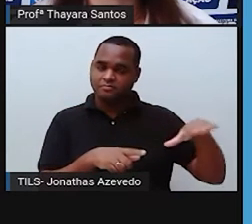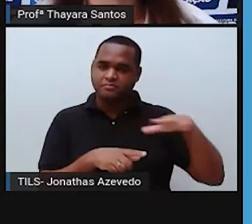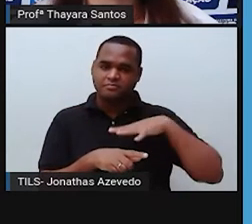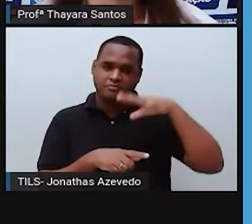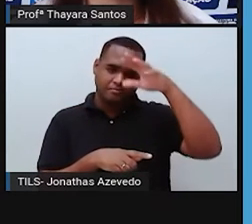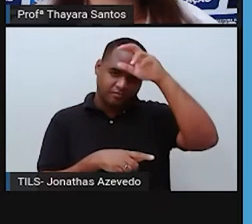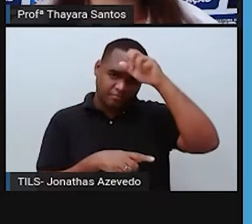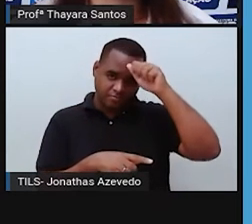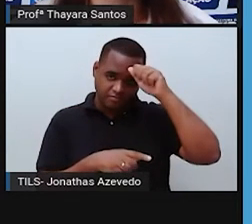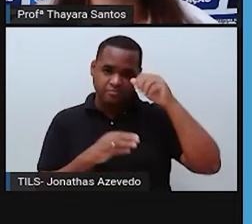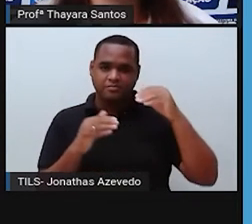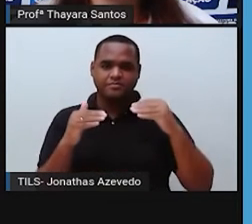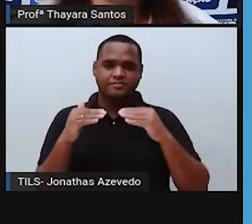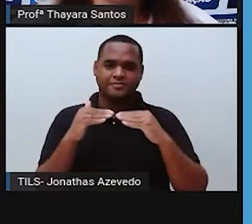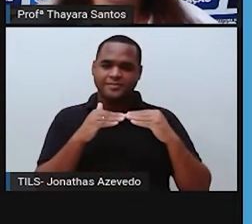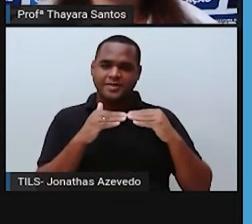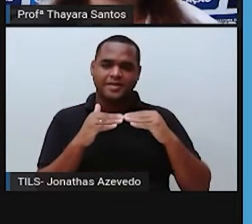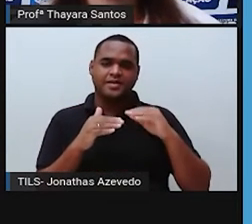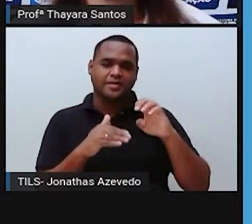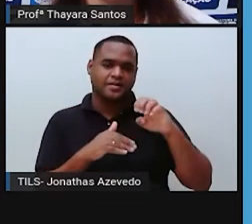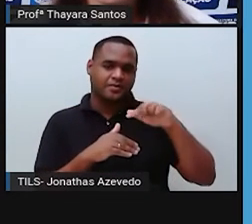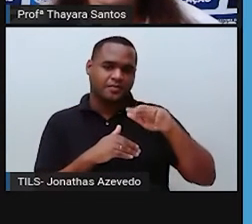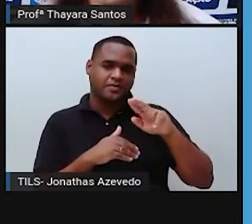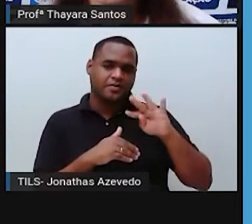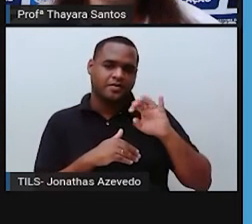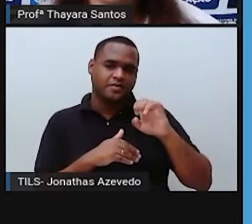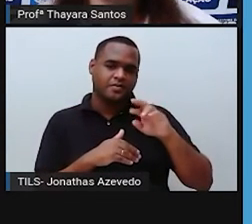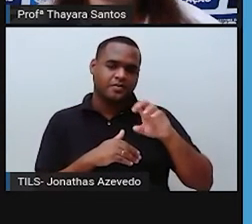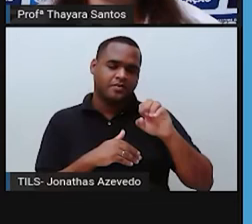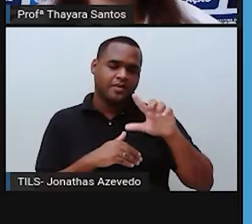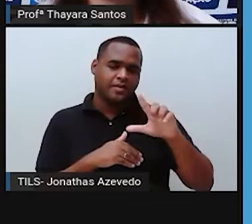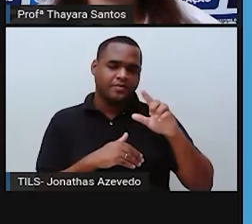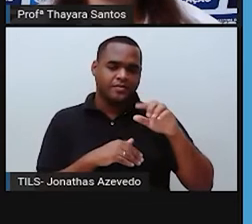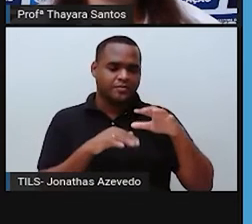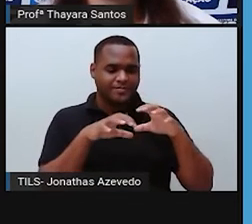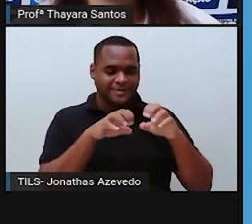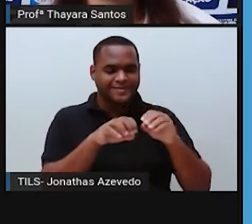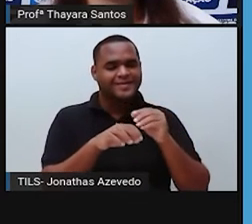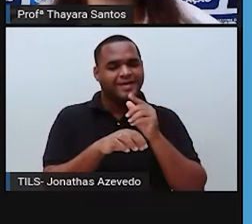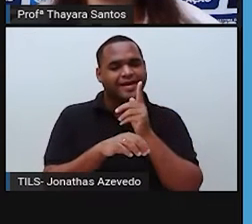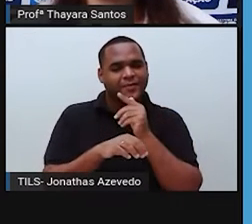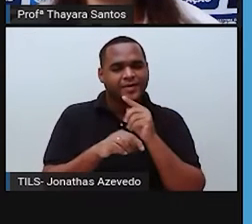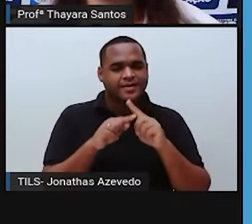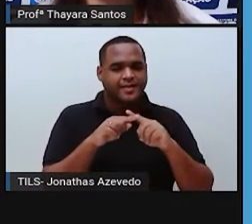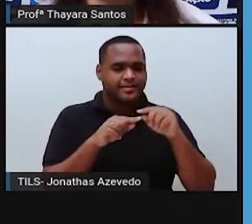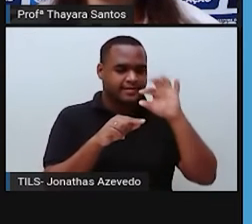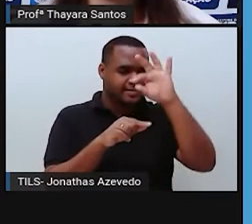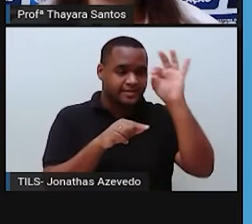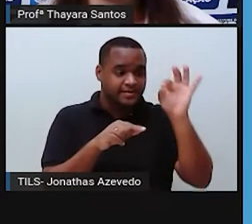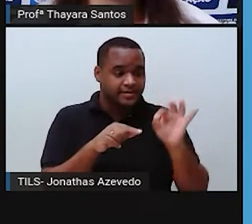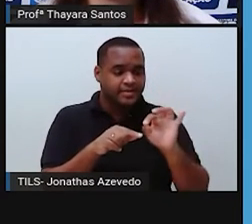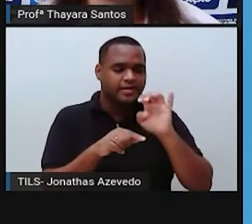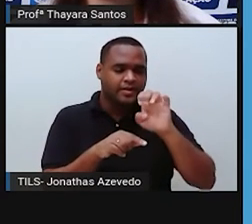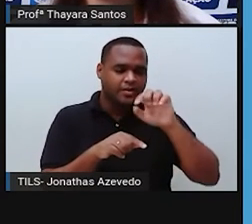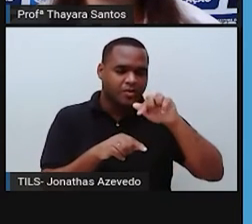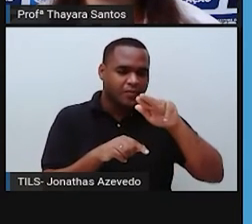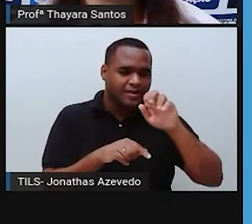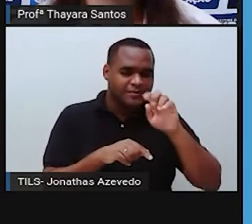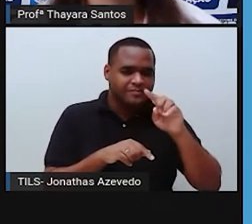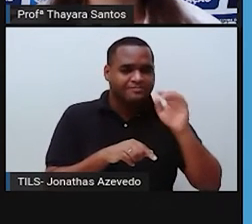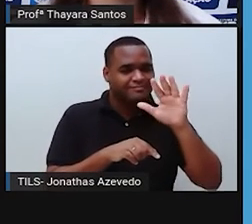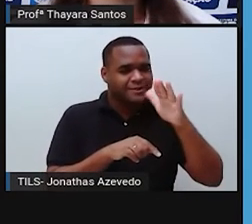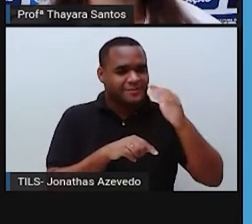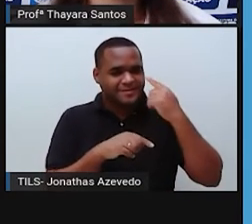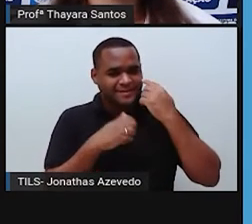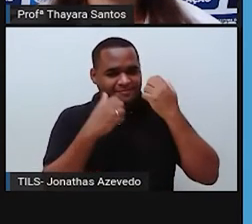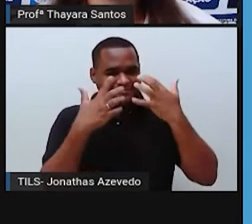chama de equatorial úmido. Equatorial porque ele tem a influência aqui da linha do Equador, que passa mais ou menos aqui nessa região.